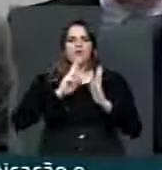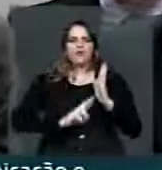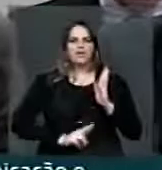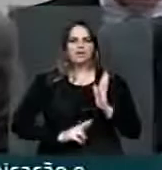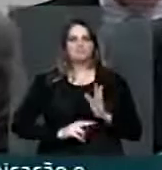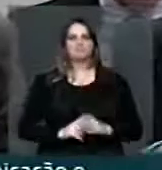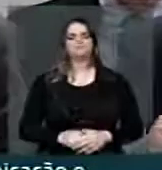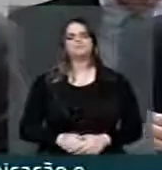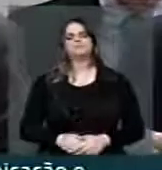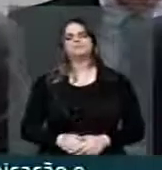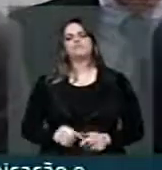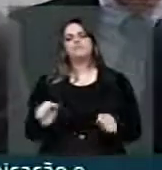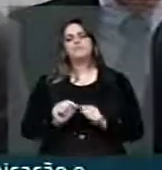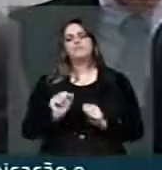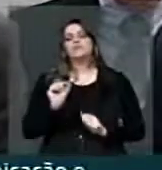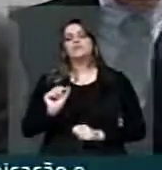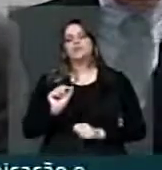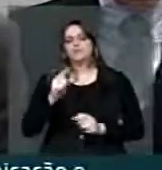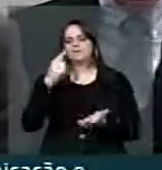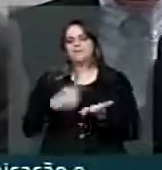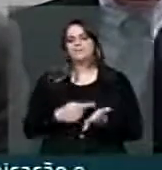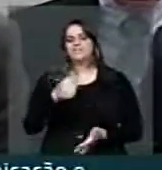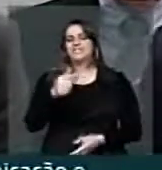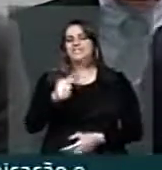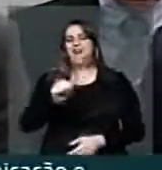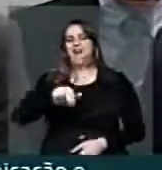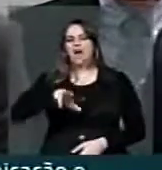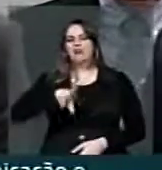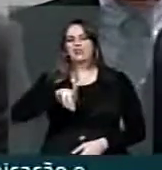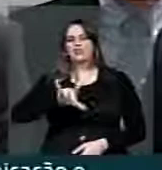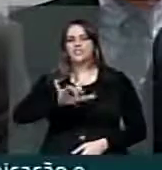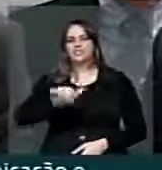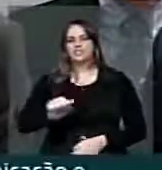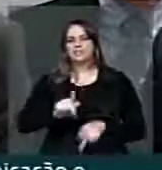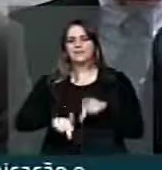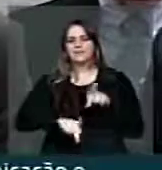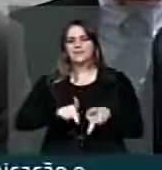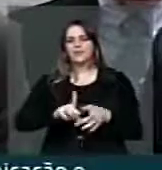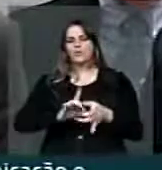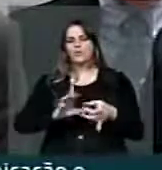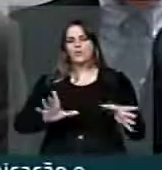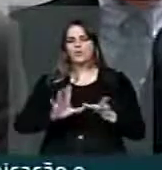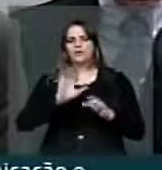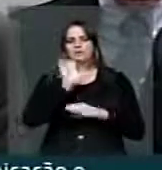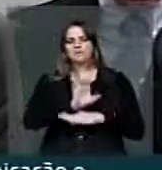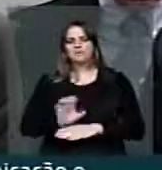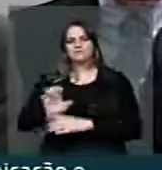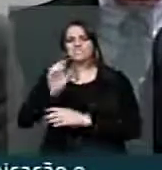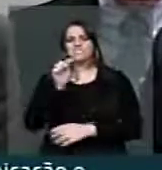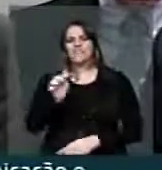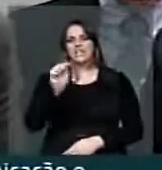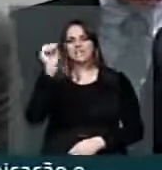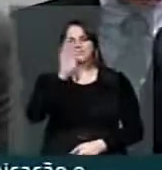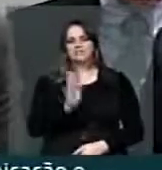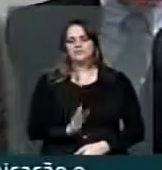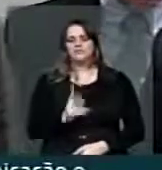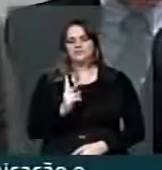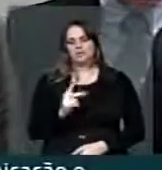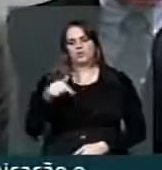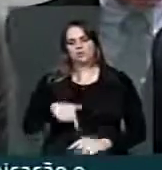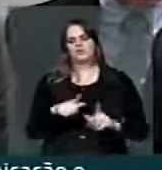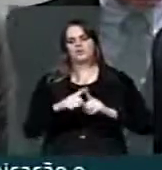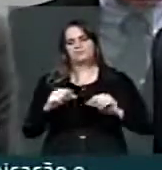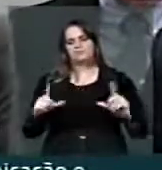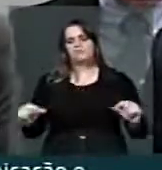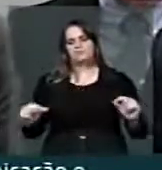Nós fizemos sete audiências públicas em seis capitais brasileiras, porque fizemos duas em Brasília. Aliás, o deputado Embaçaí